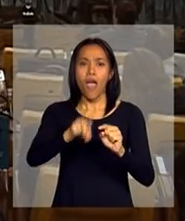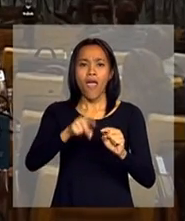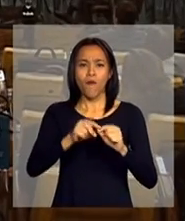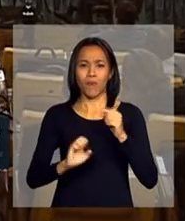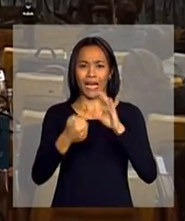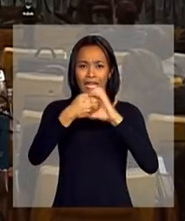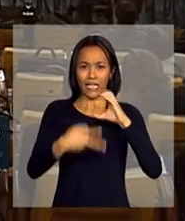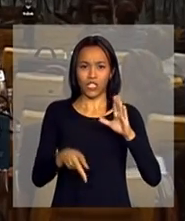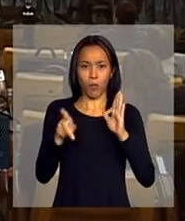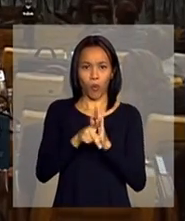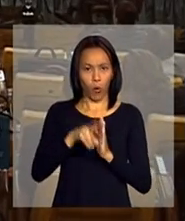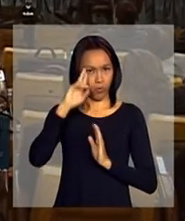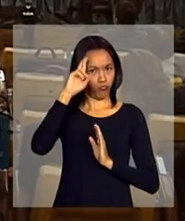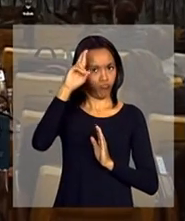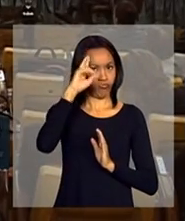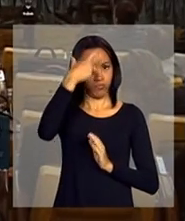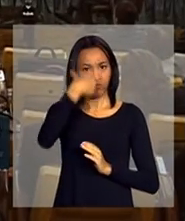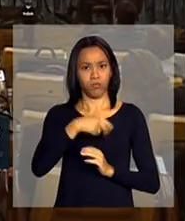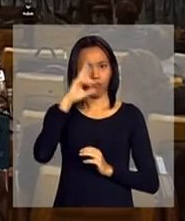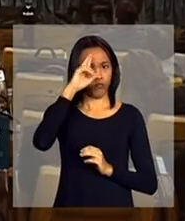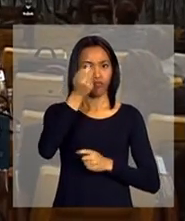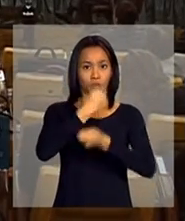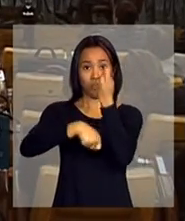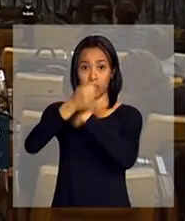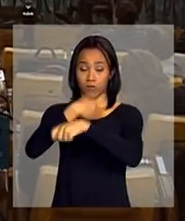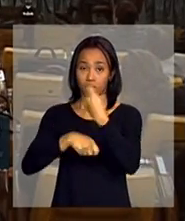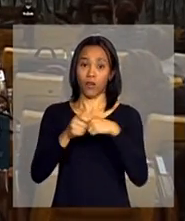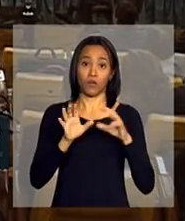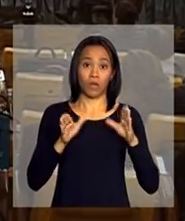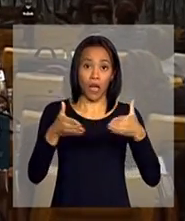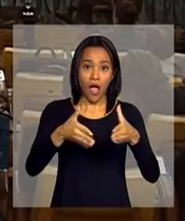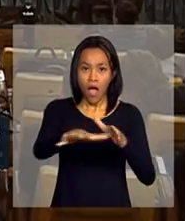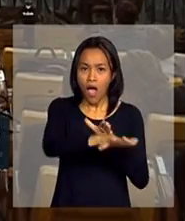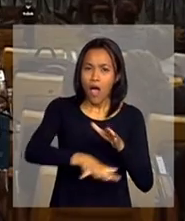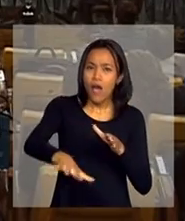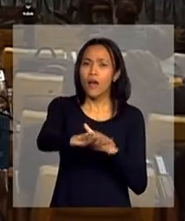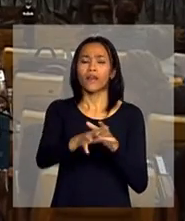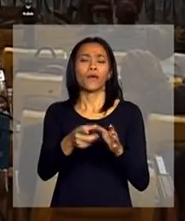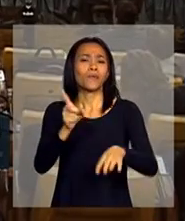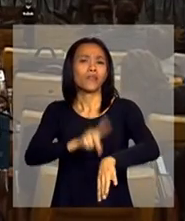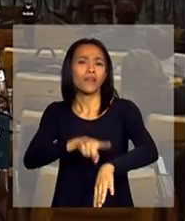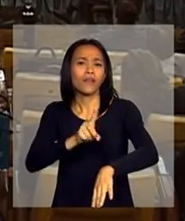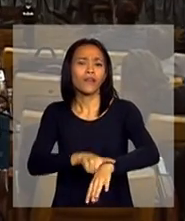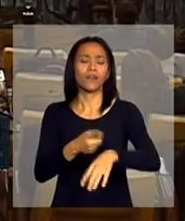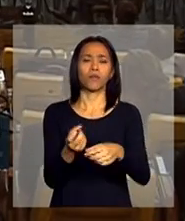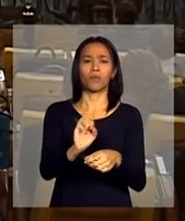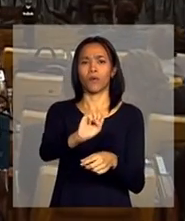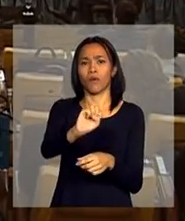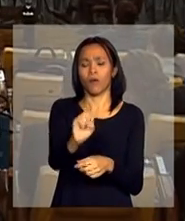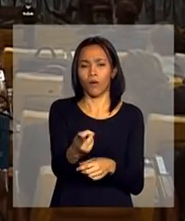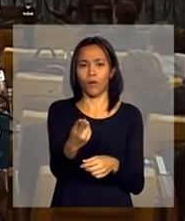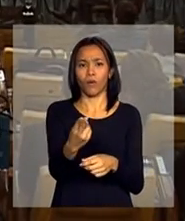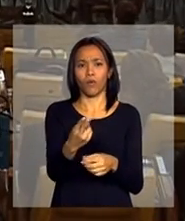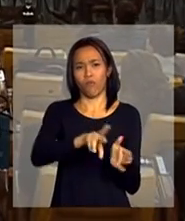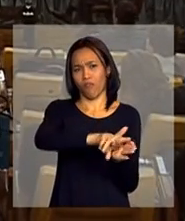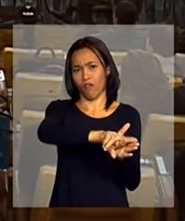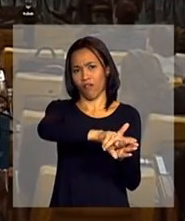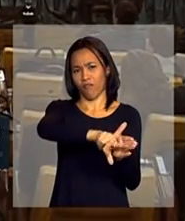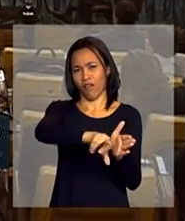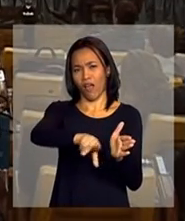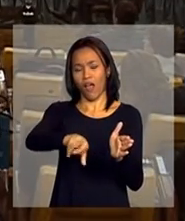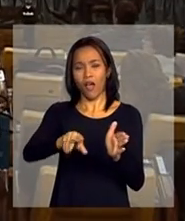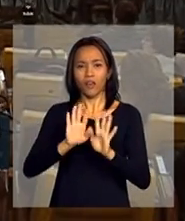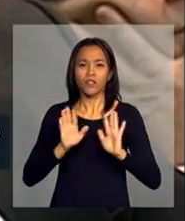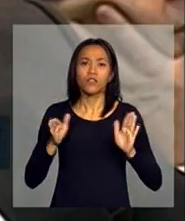empresários, como é que características dos negócios, como setor, tamanho, tempo, ou variáveis ligadas à